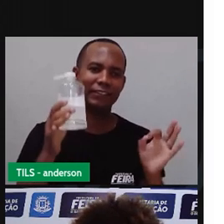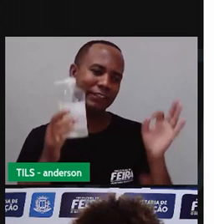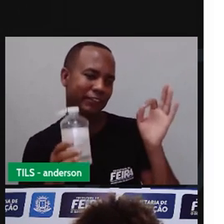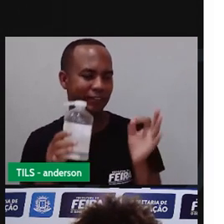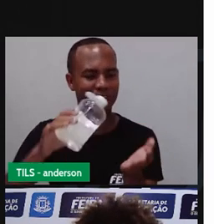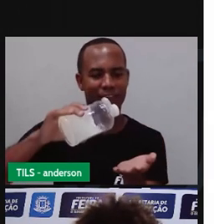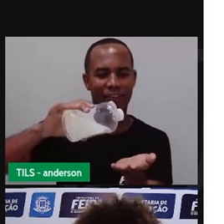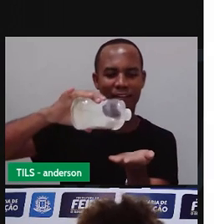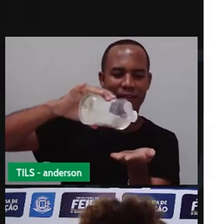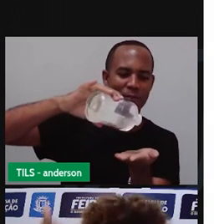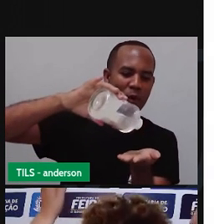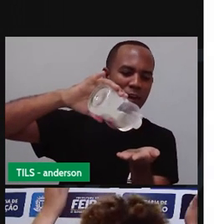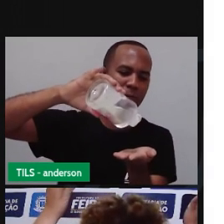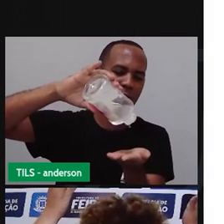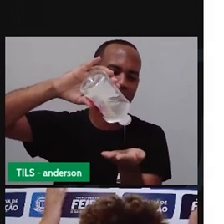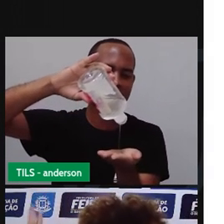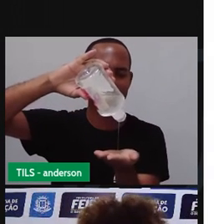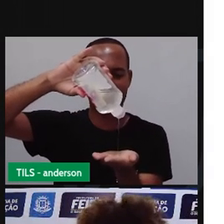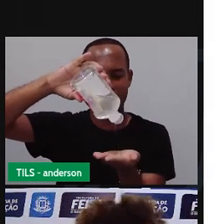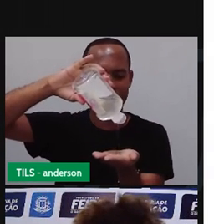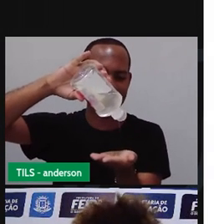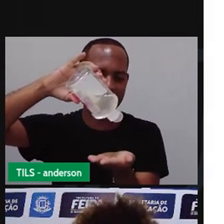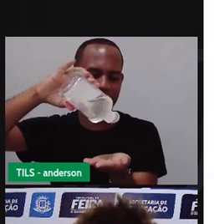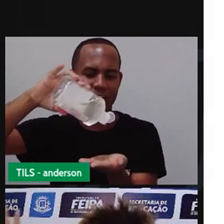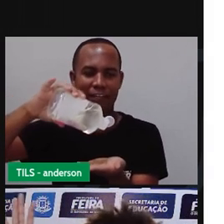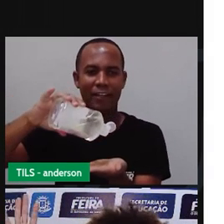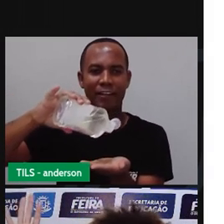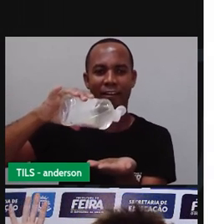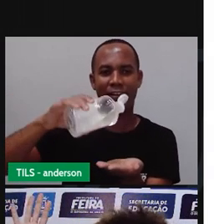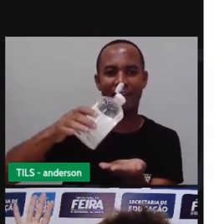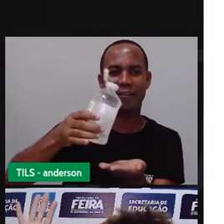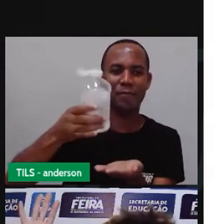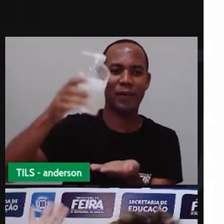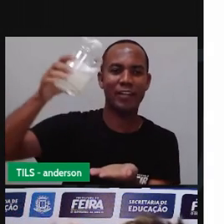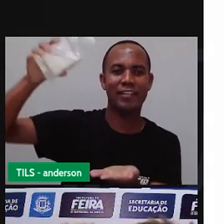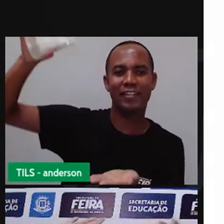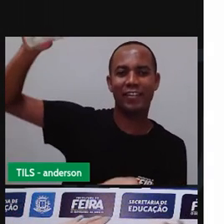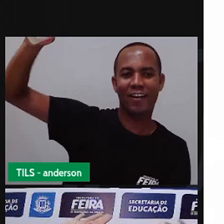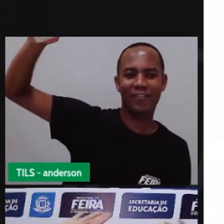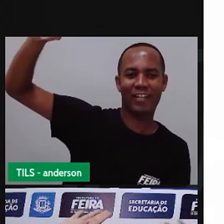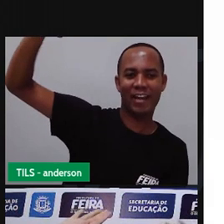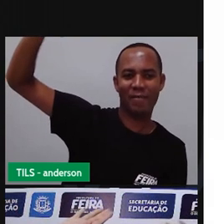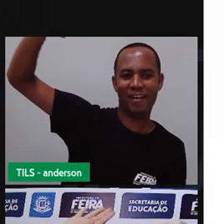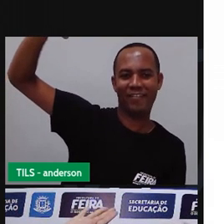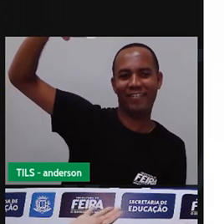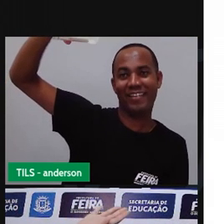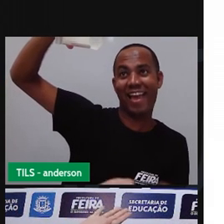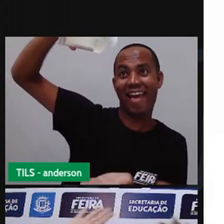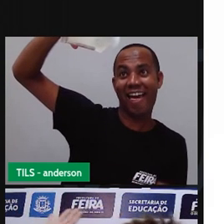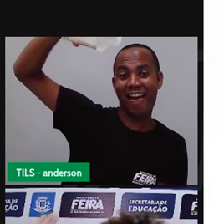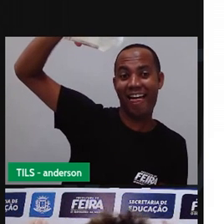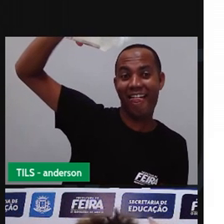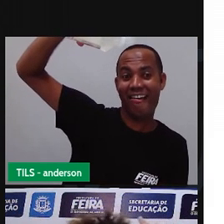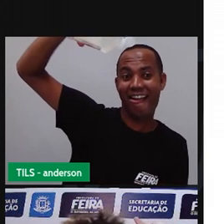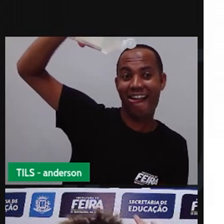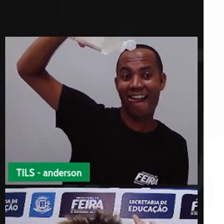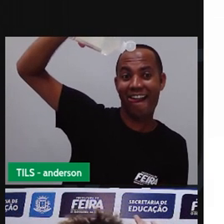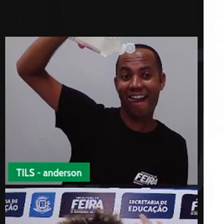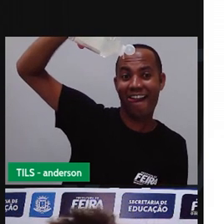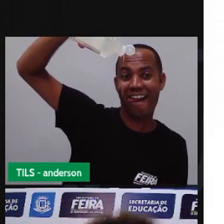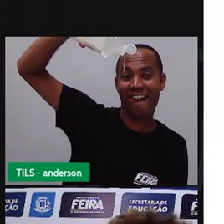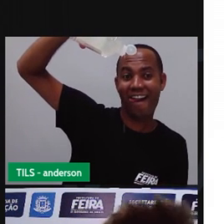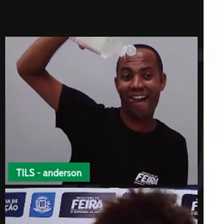Pois é Você agora foi, ó Promovido Não derrame álcool em mim, Anderson Ai, não!